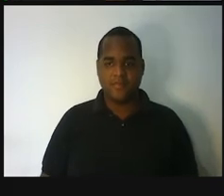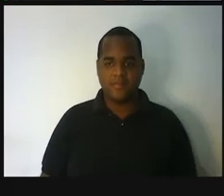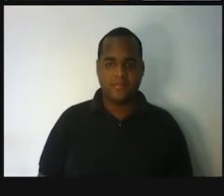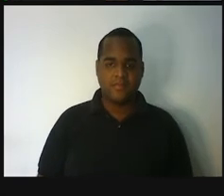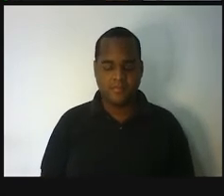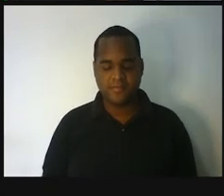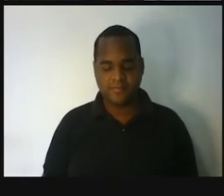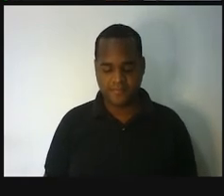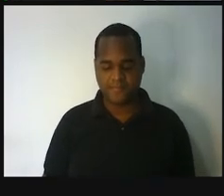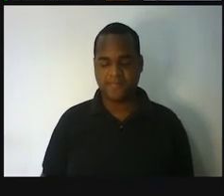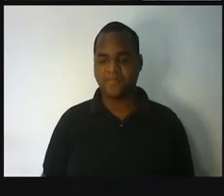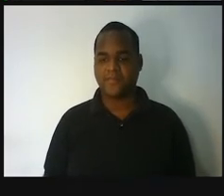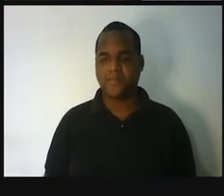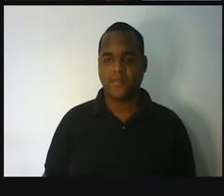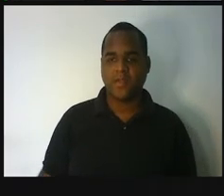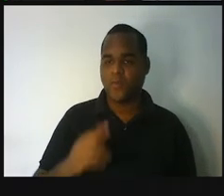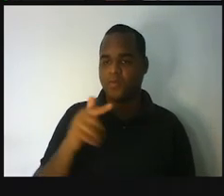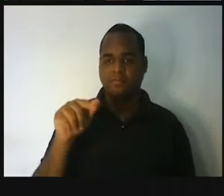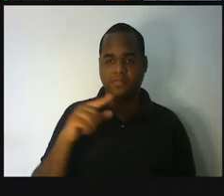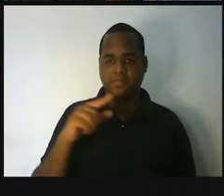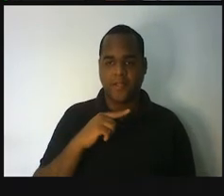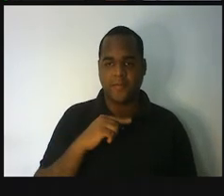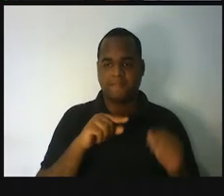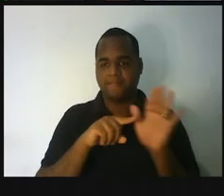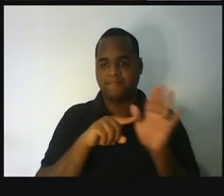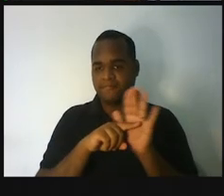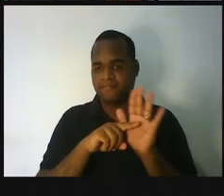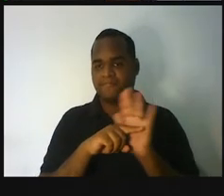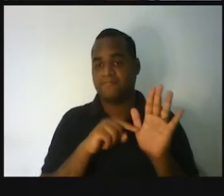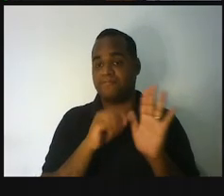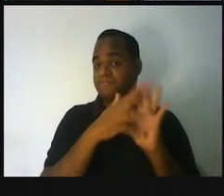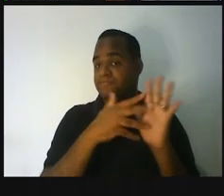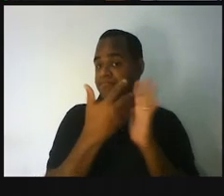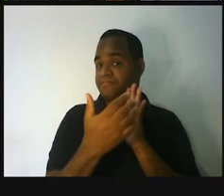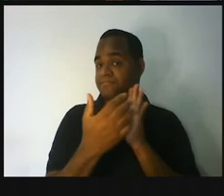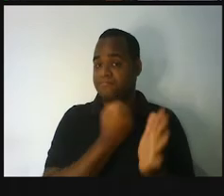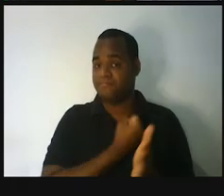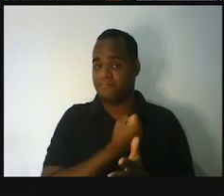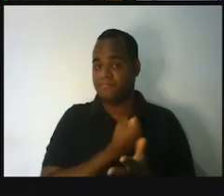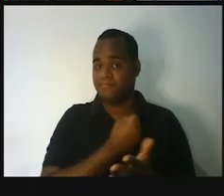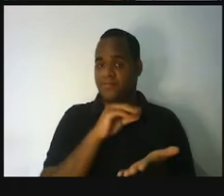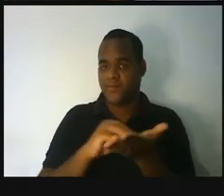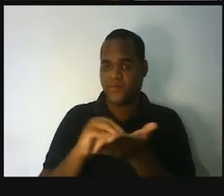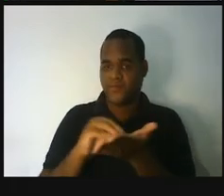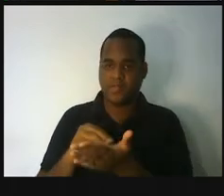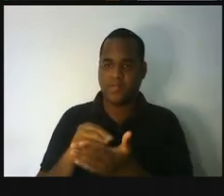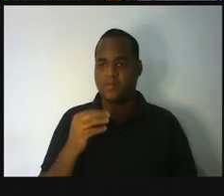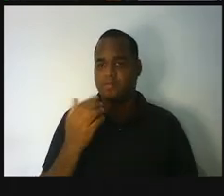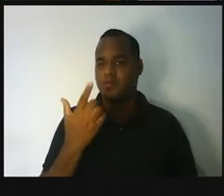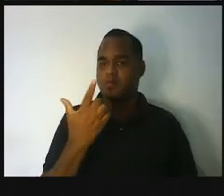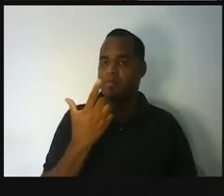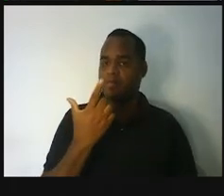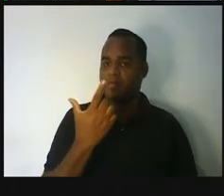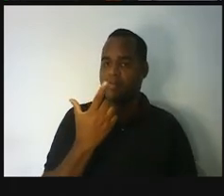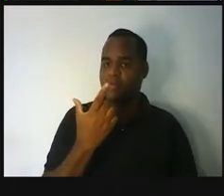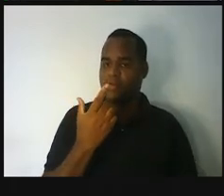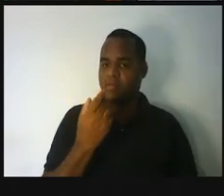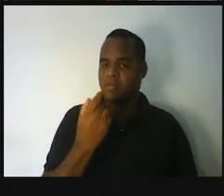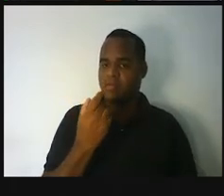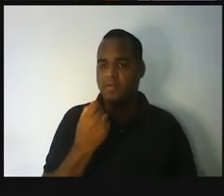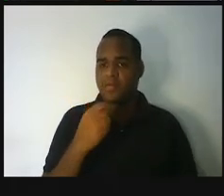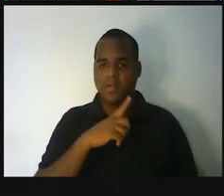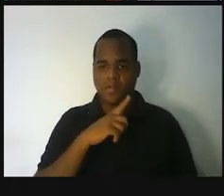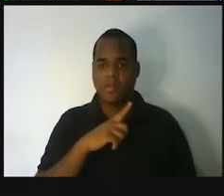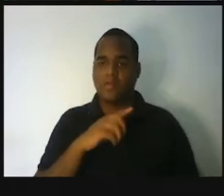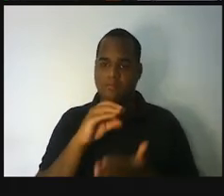mais coisa aqui para a gente investigar. Porque essa tabelinha está faltando alguns números. Olha, em 2012, está faltando